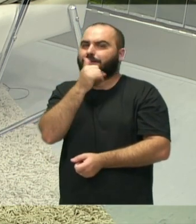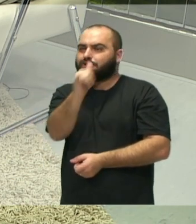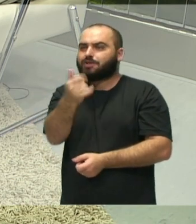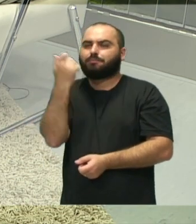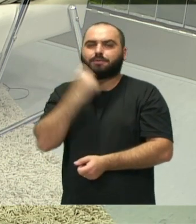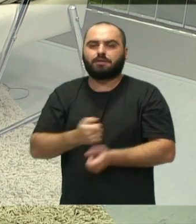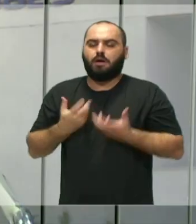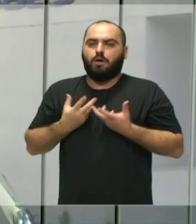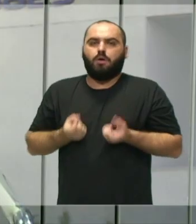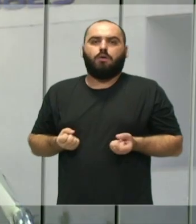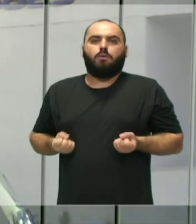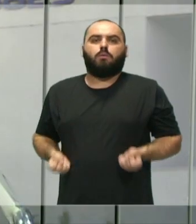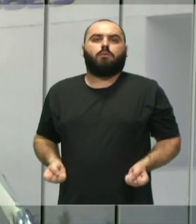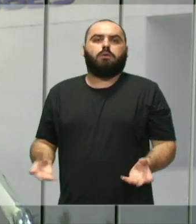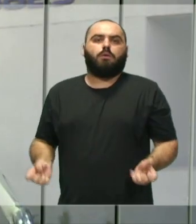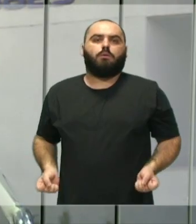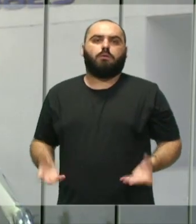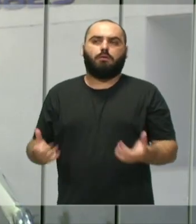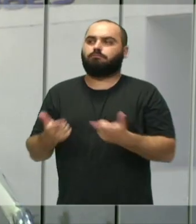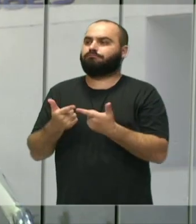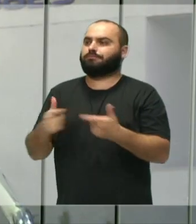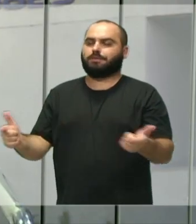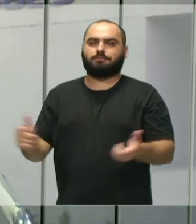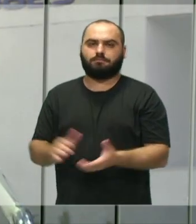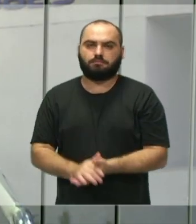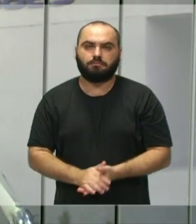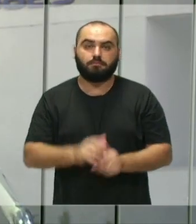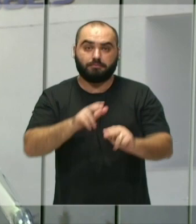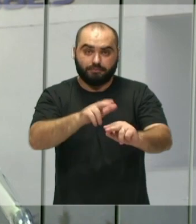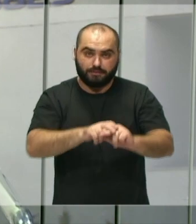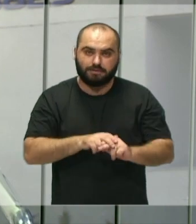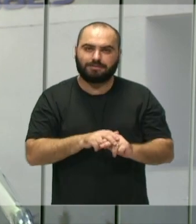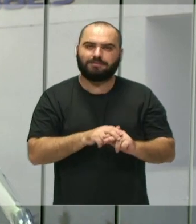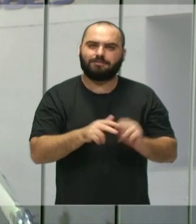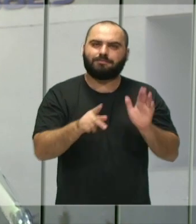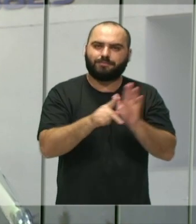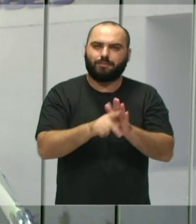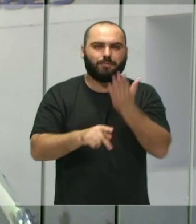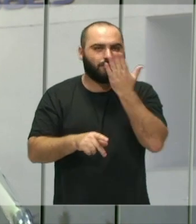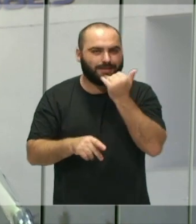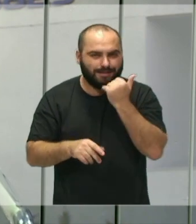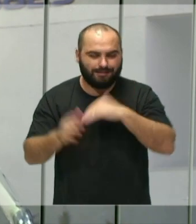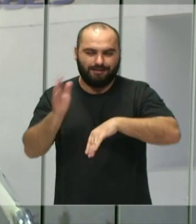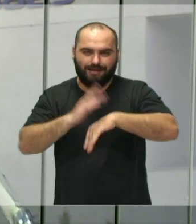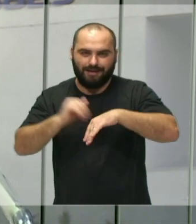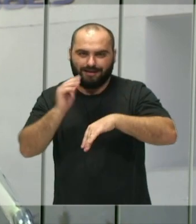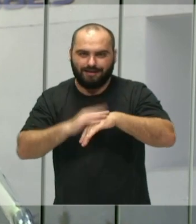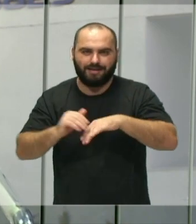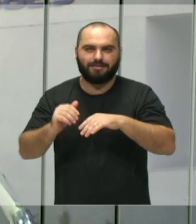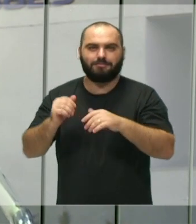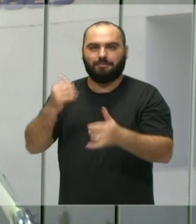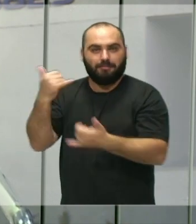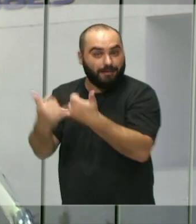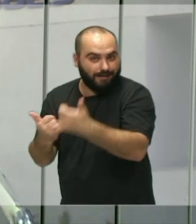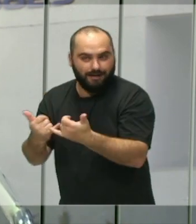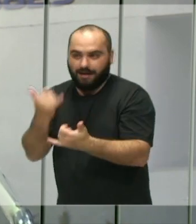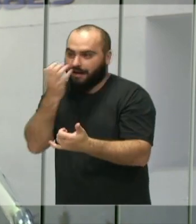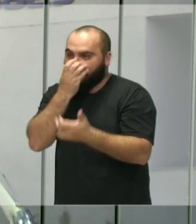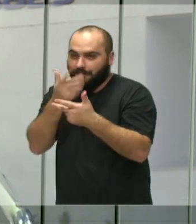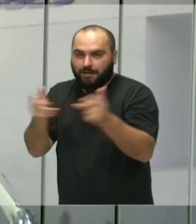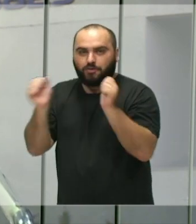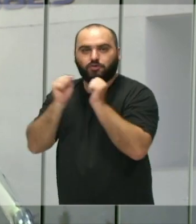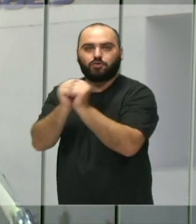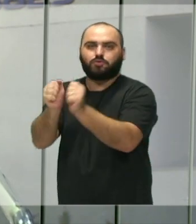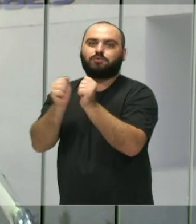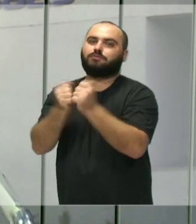então é junto, a atividade física para o animal, tanto quanto a comida e o carinho, eles andam juntos, né, então é importante,